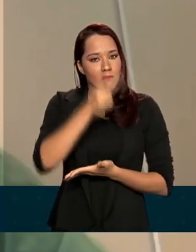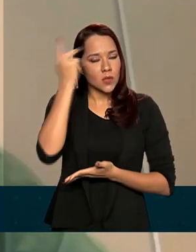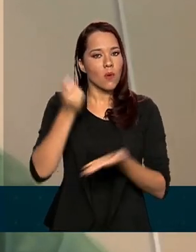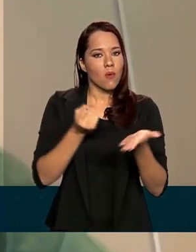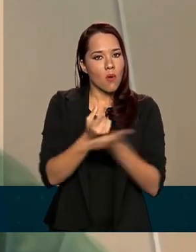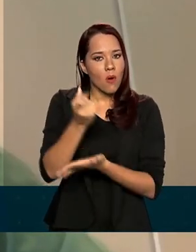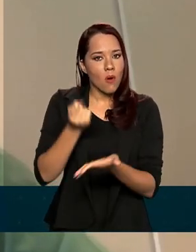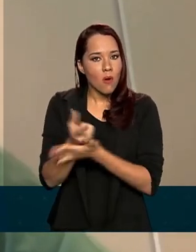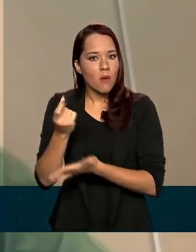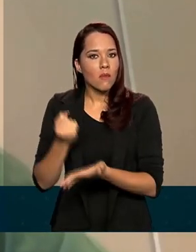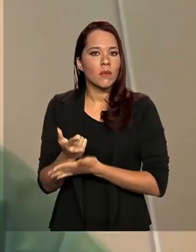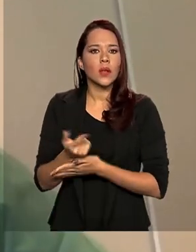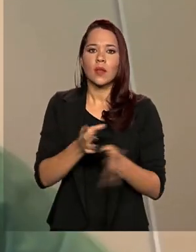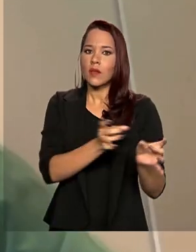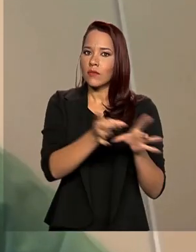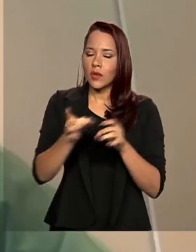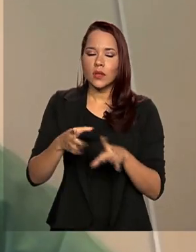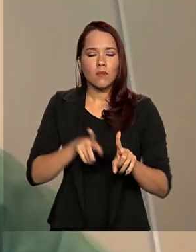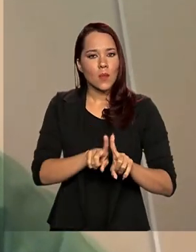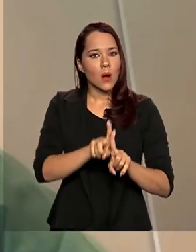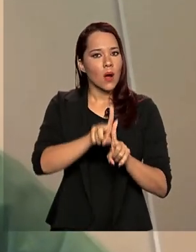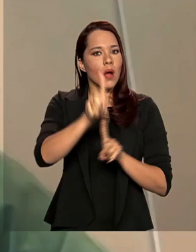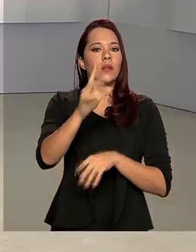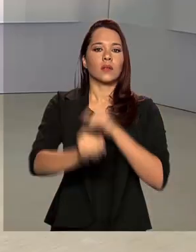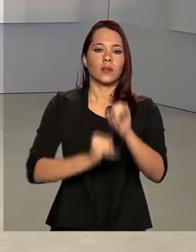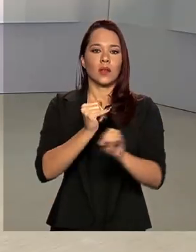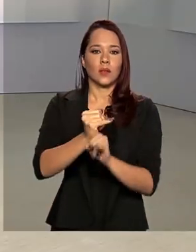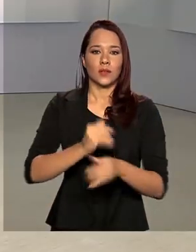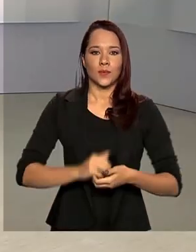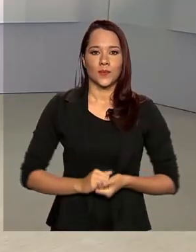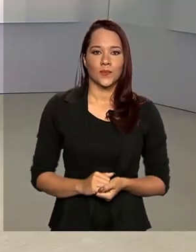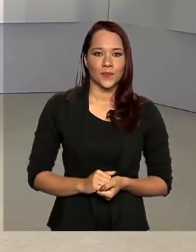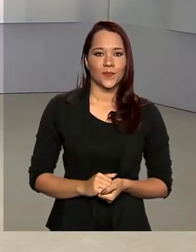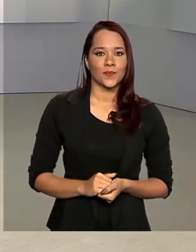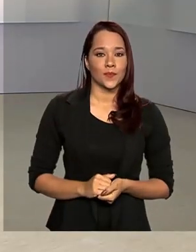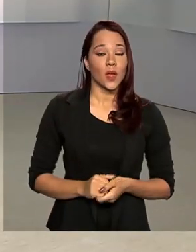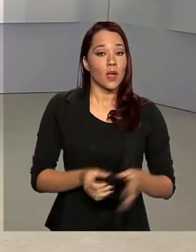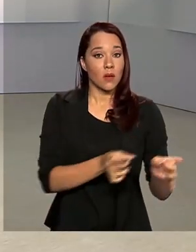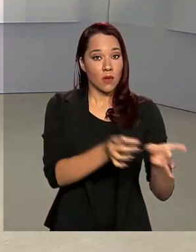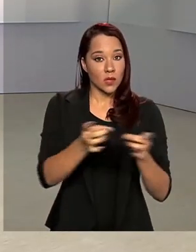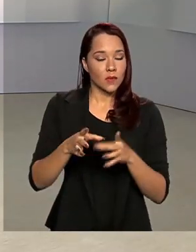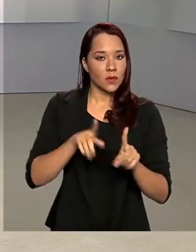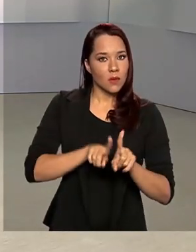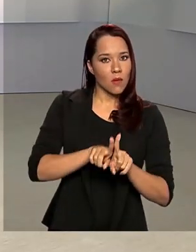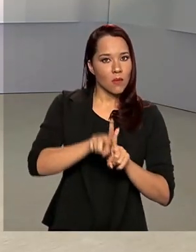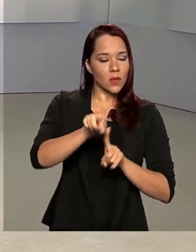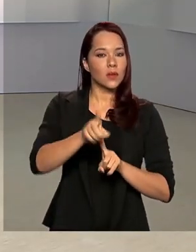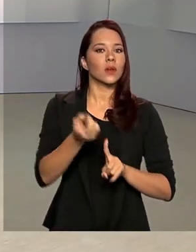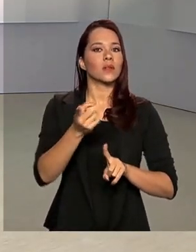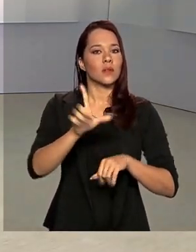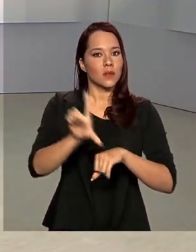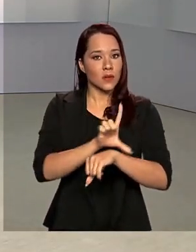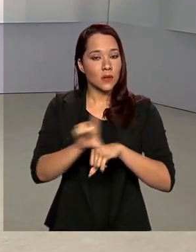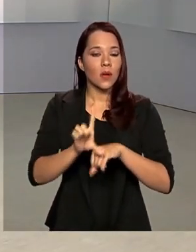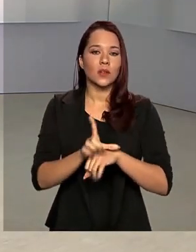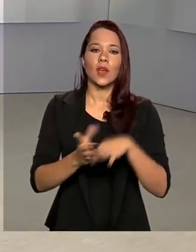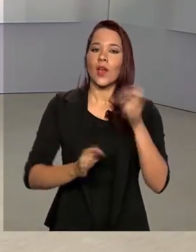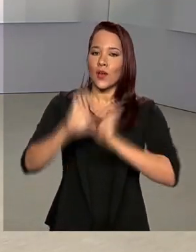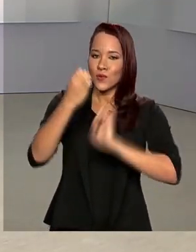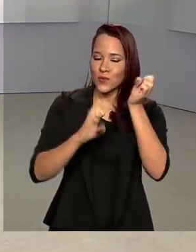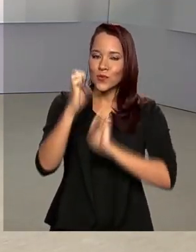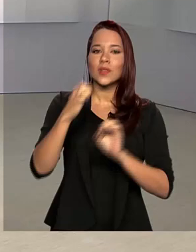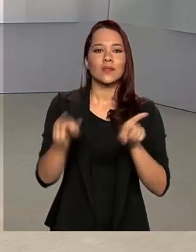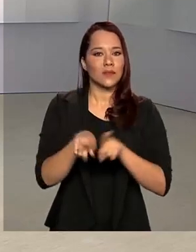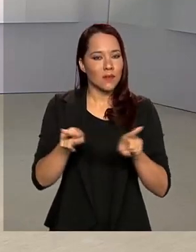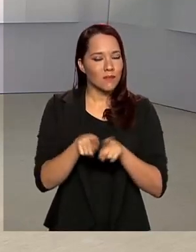comprando, as vendas estão crescendo na venda online. E com as vendas aumentando no comércio, a indústria também